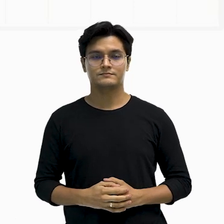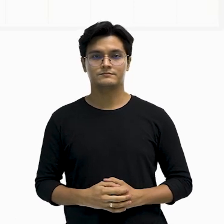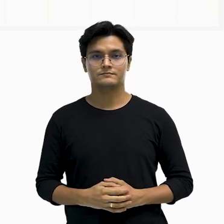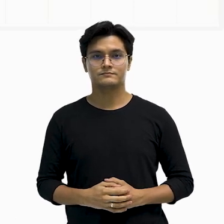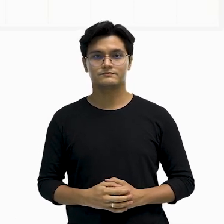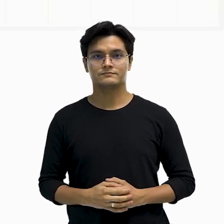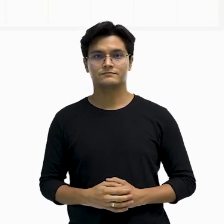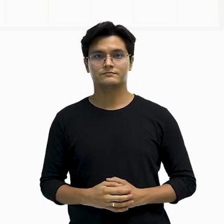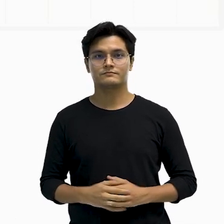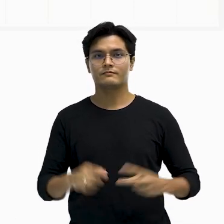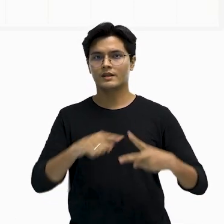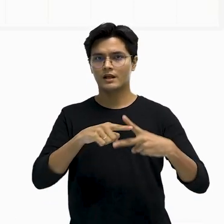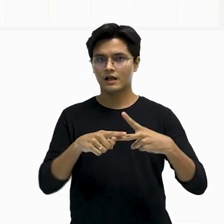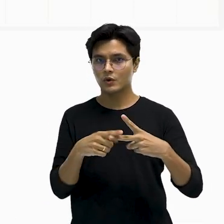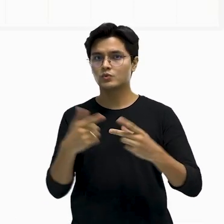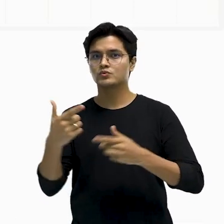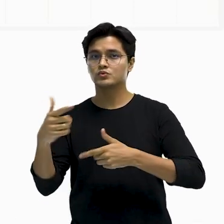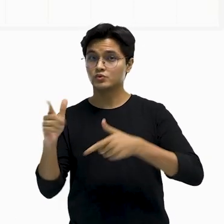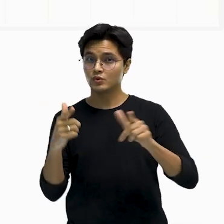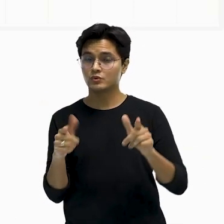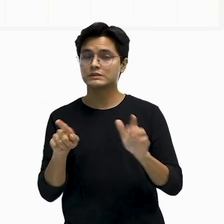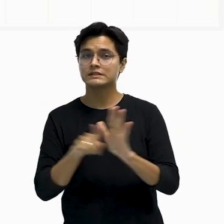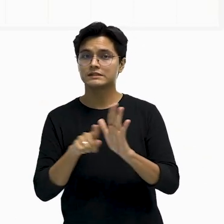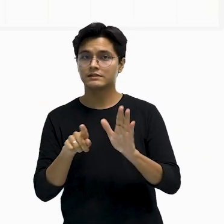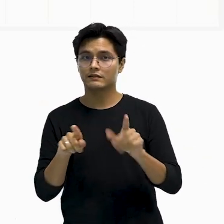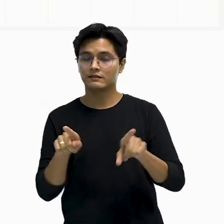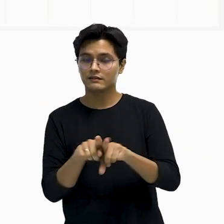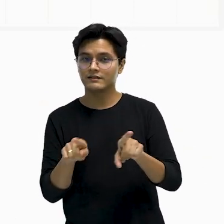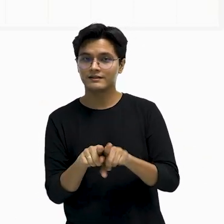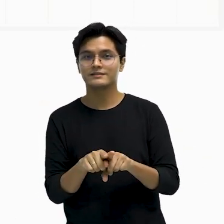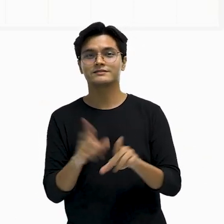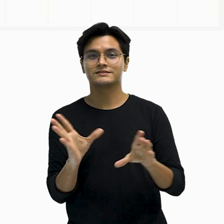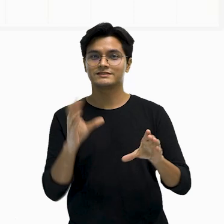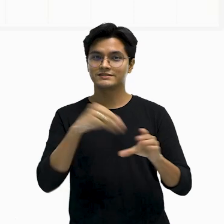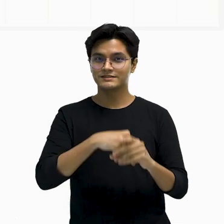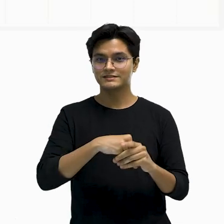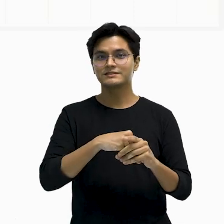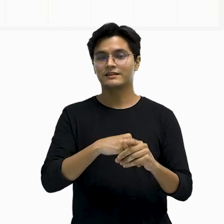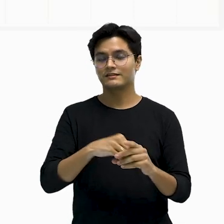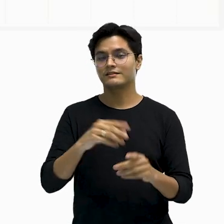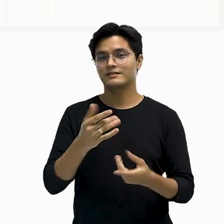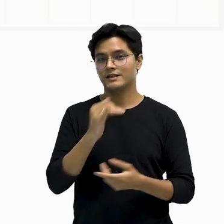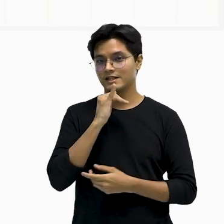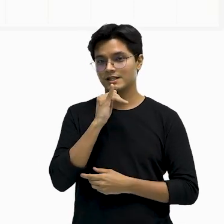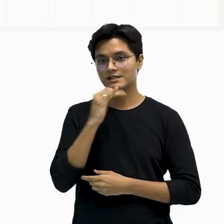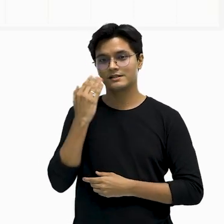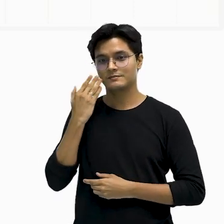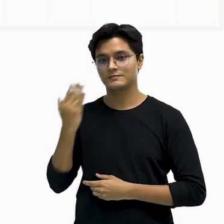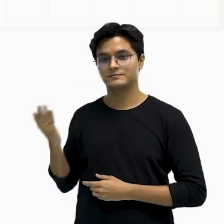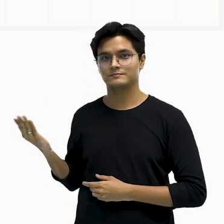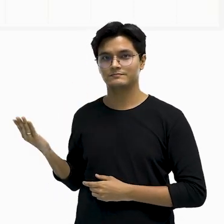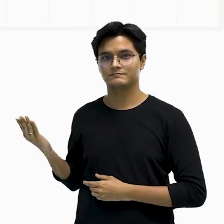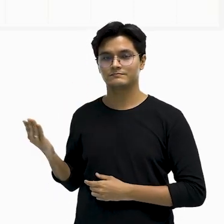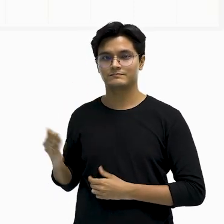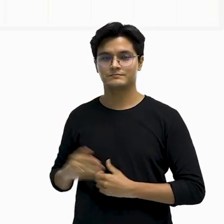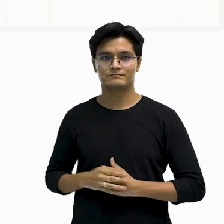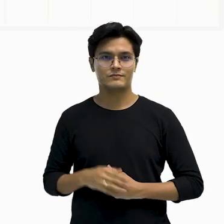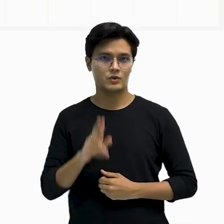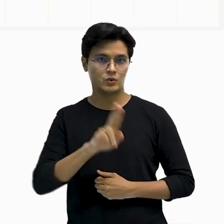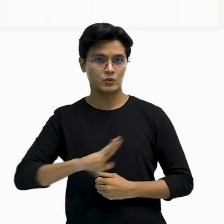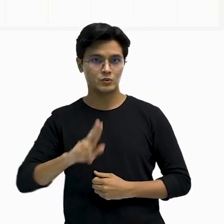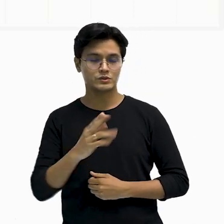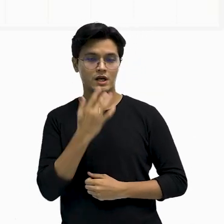Outros ângulos que também são alternos internos, olha só, eu tenho esse ângulo aqui, deixa eu colocar de preto,